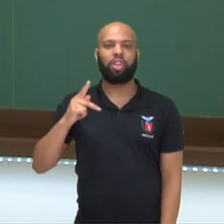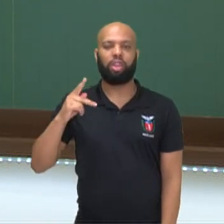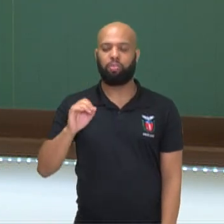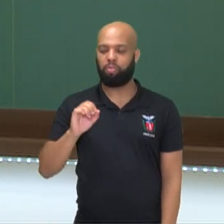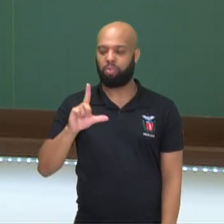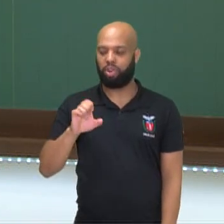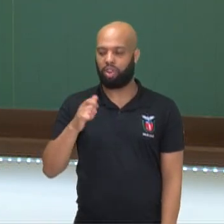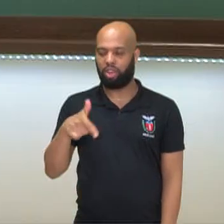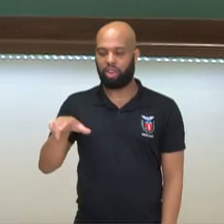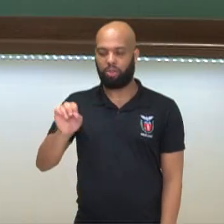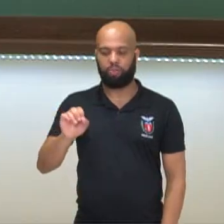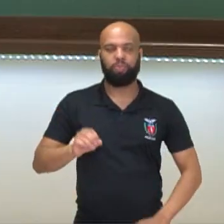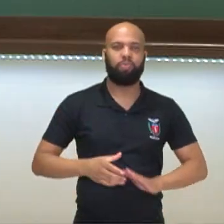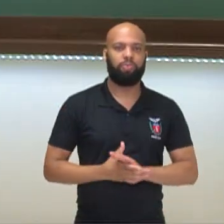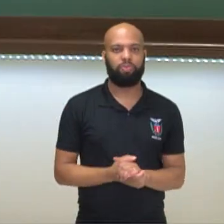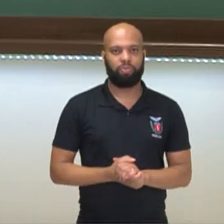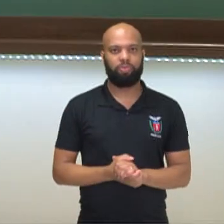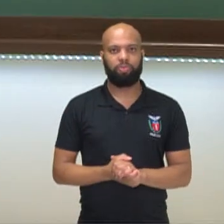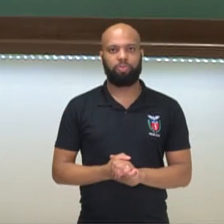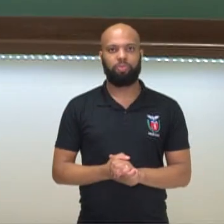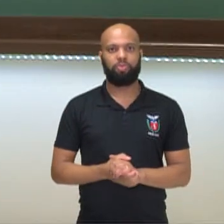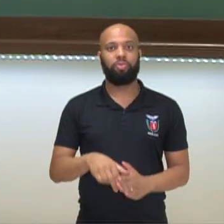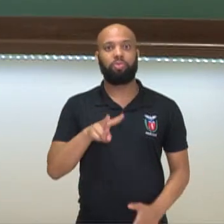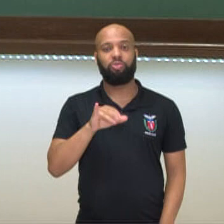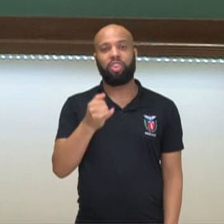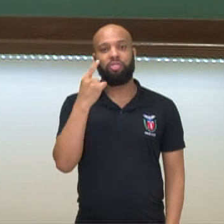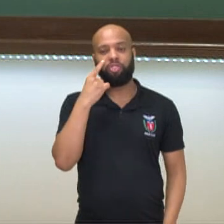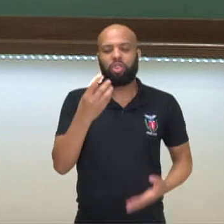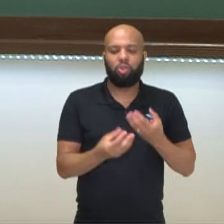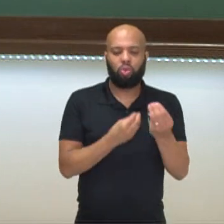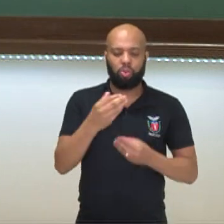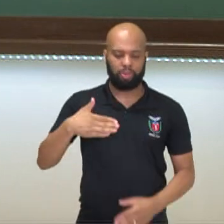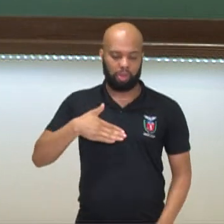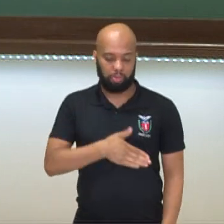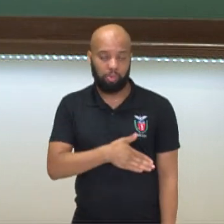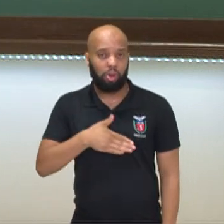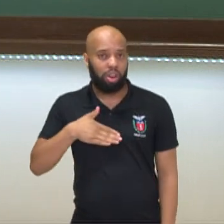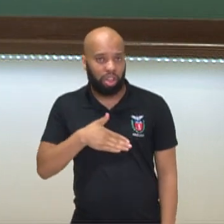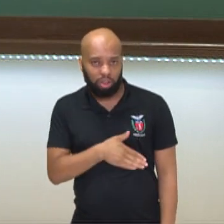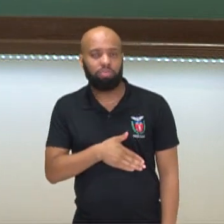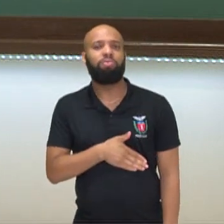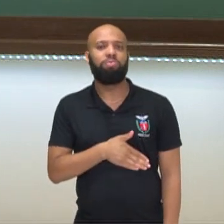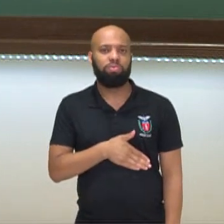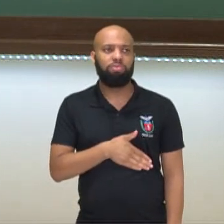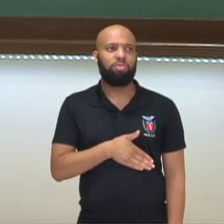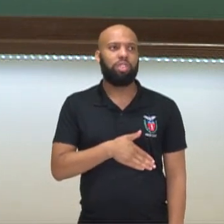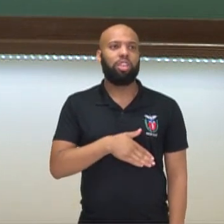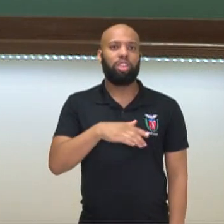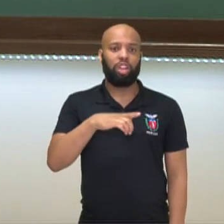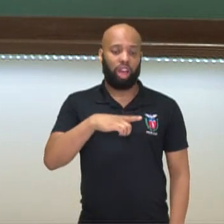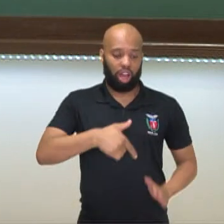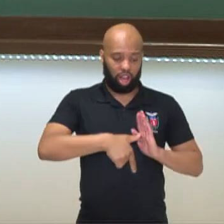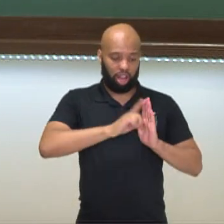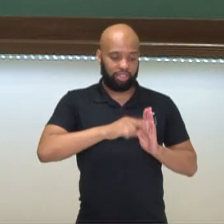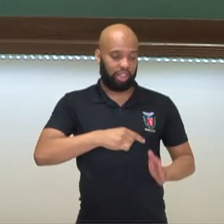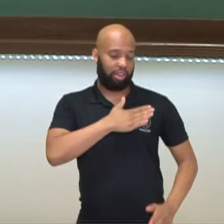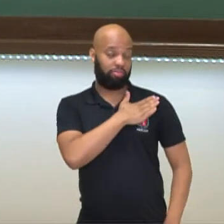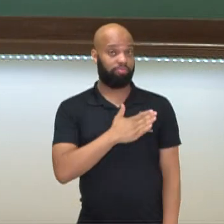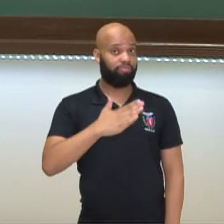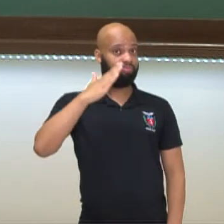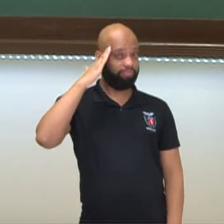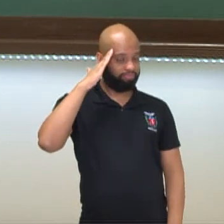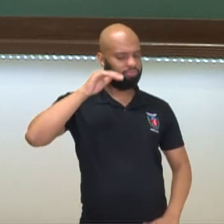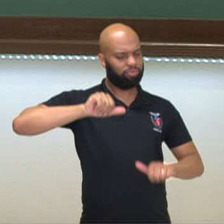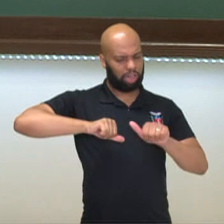napoleônica. Vamos ver como Napoleão Bonaparte de um general vai se